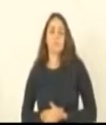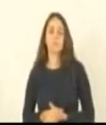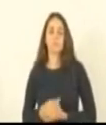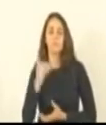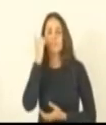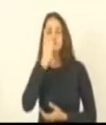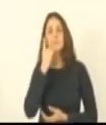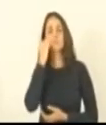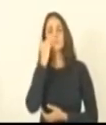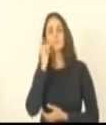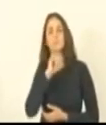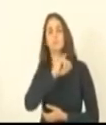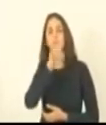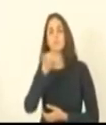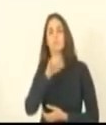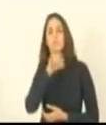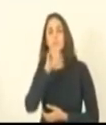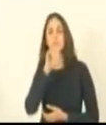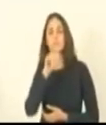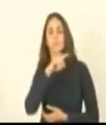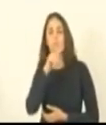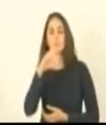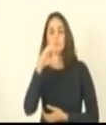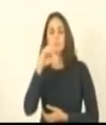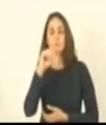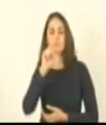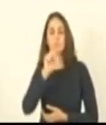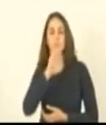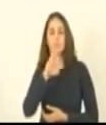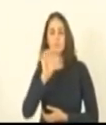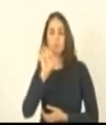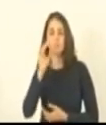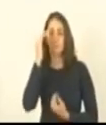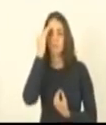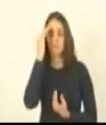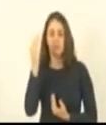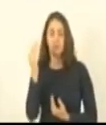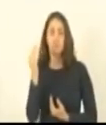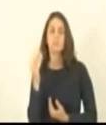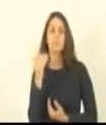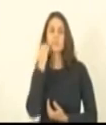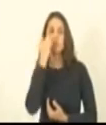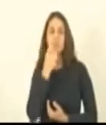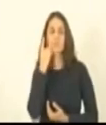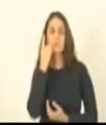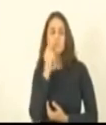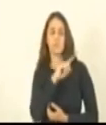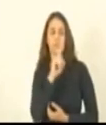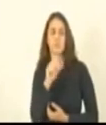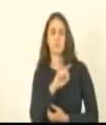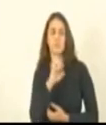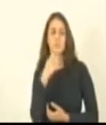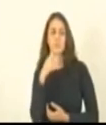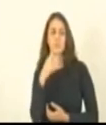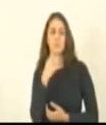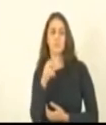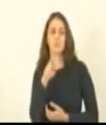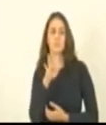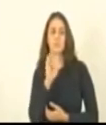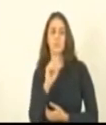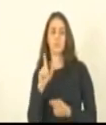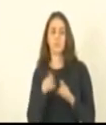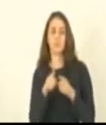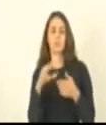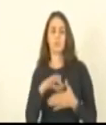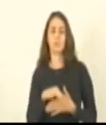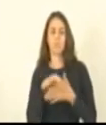só uma um agradecimento ao deputado Zé Preto pela gentileza e o líder do nosso bloco pela